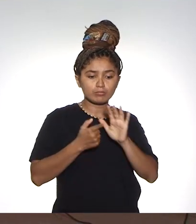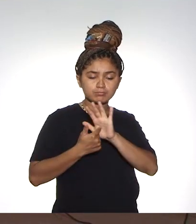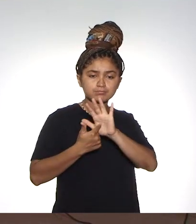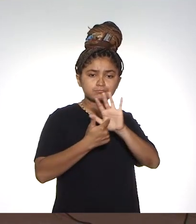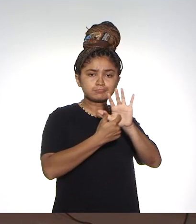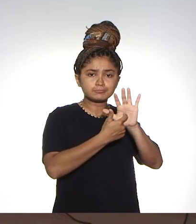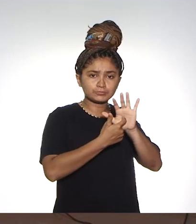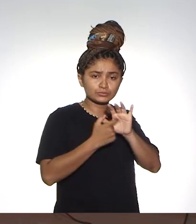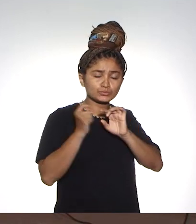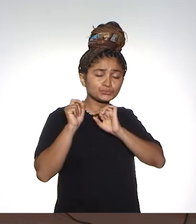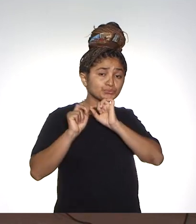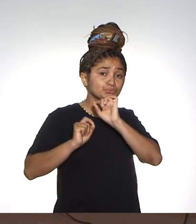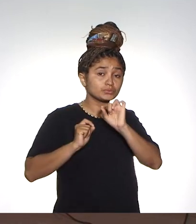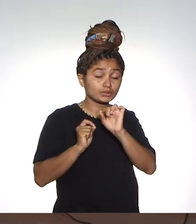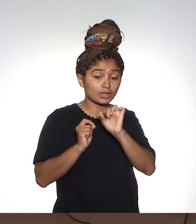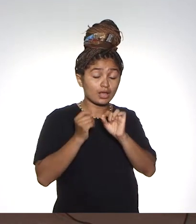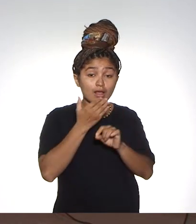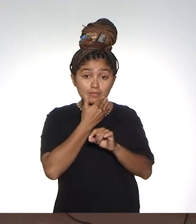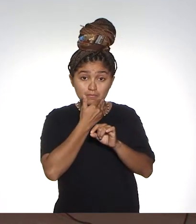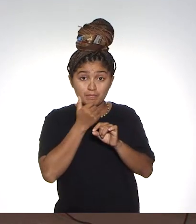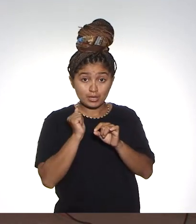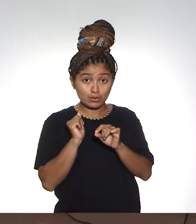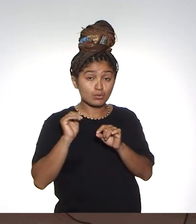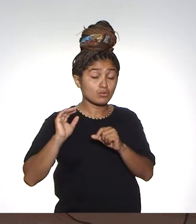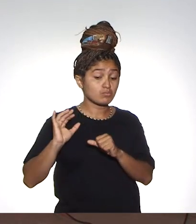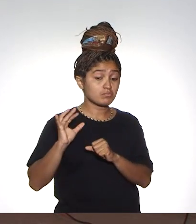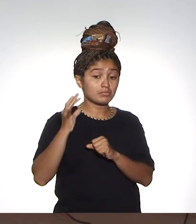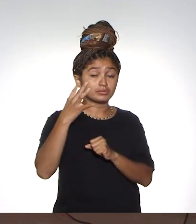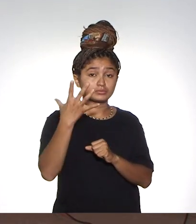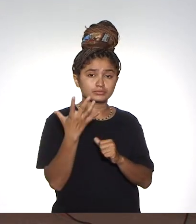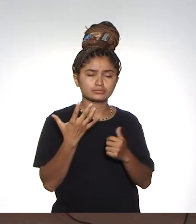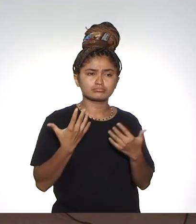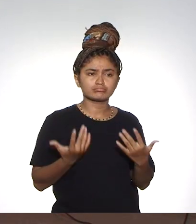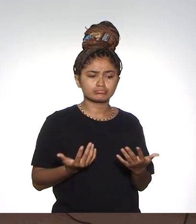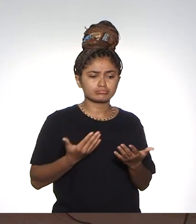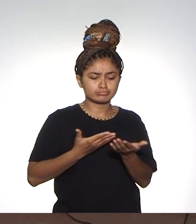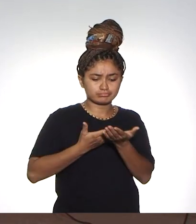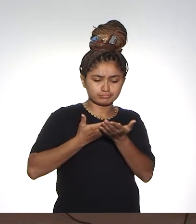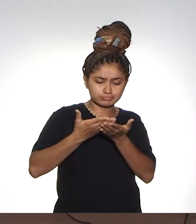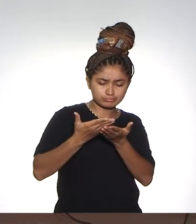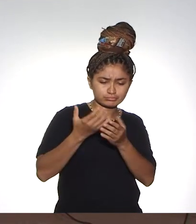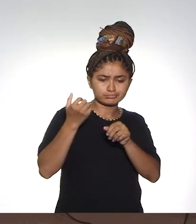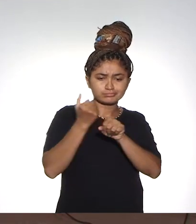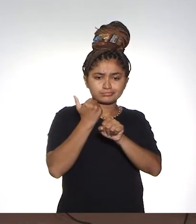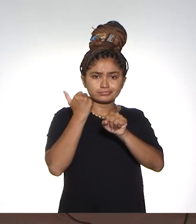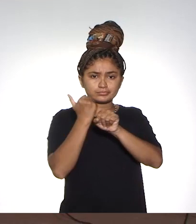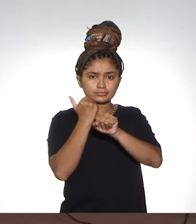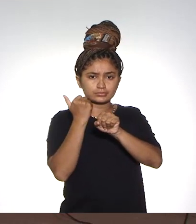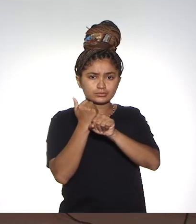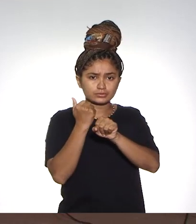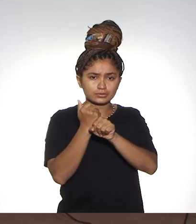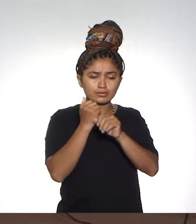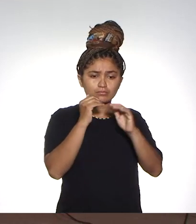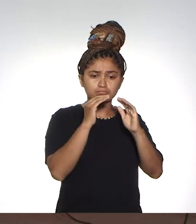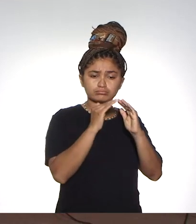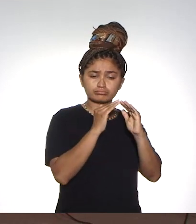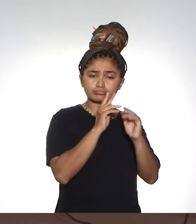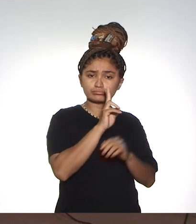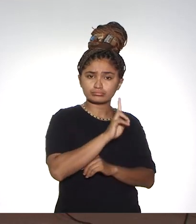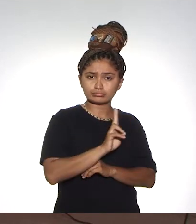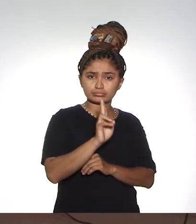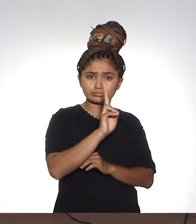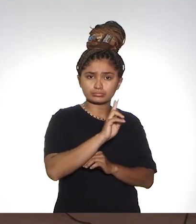demonstrar que essas melhorias já estão acontecendo. Então, já iniciamos o processo de revitalização da residência